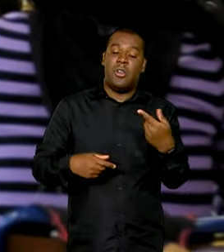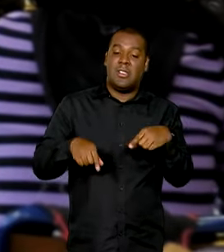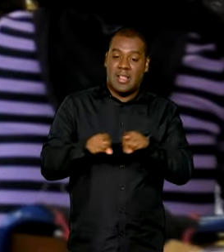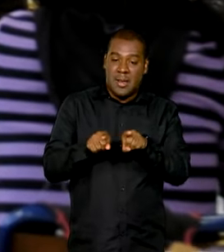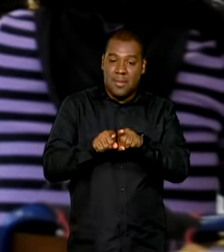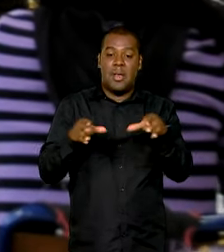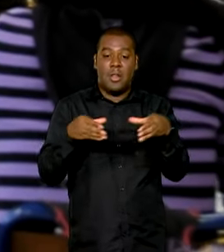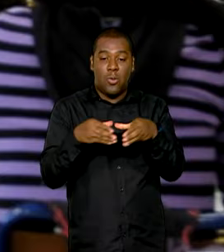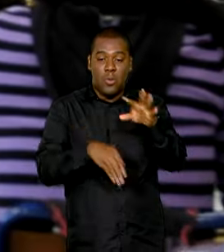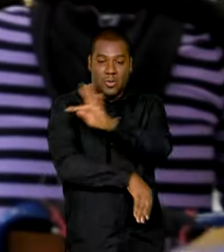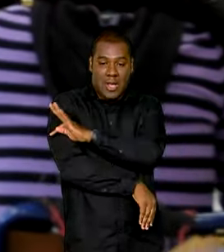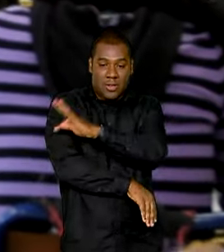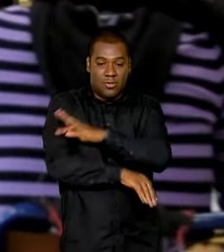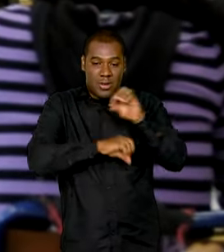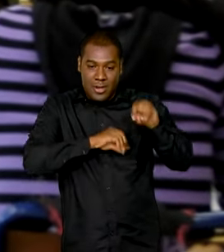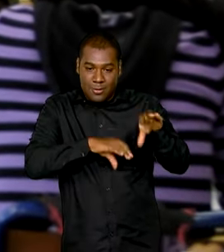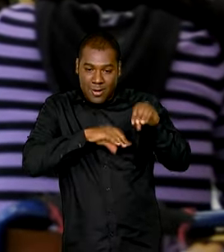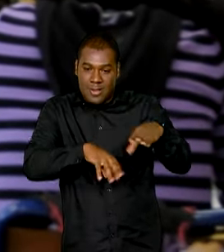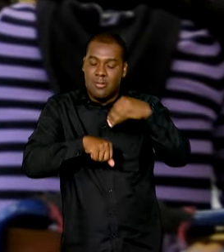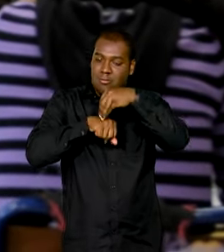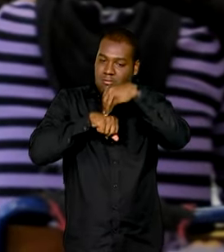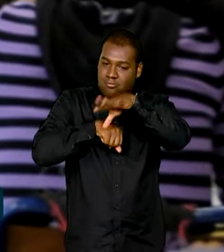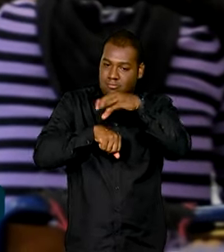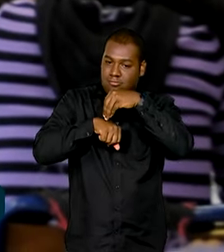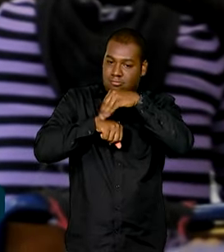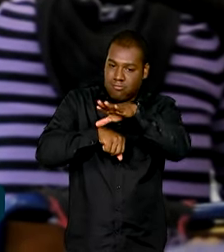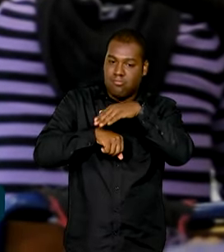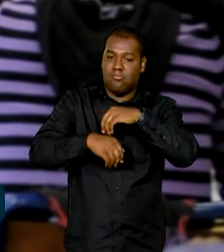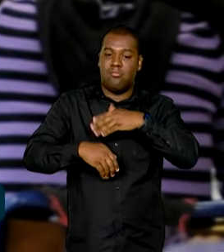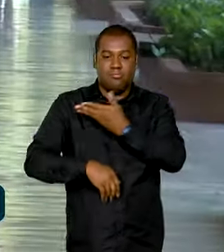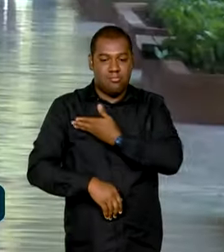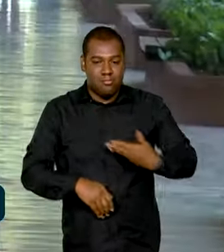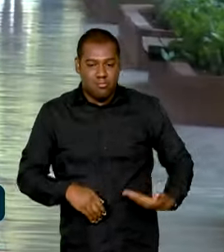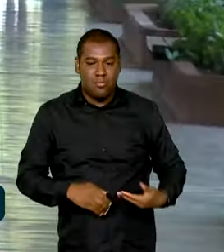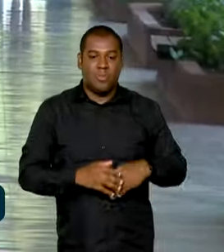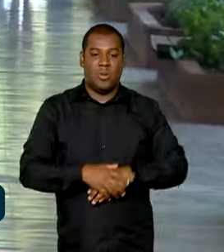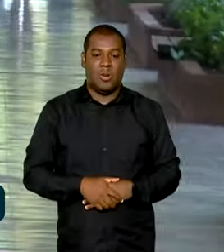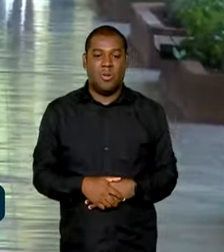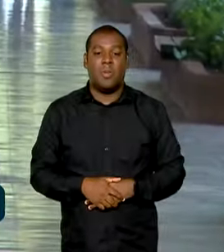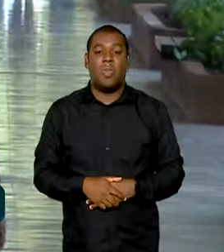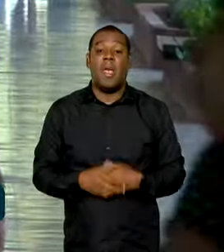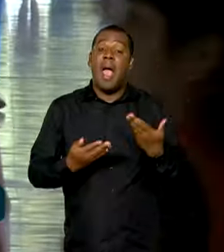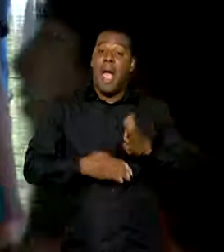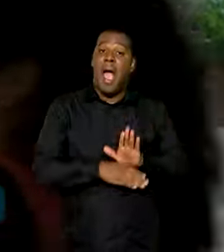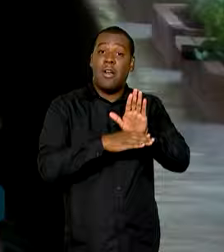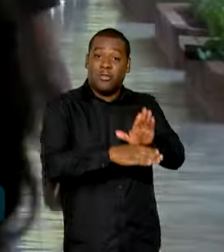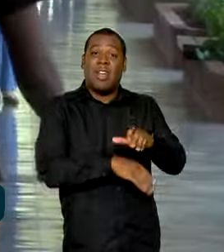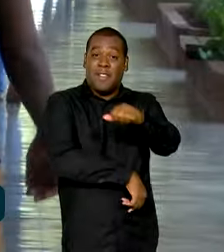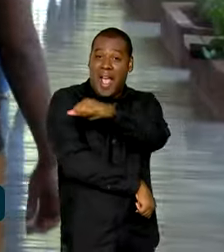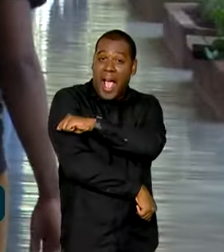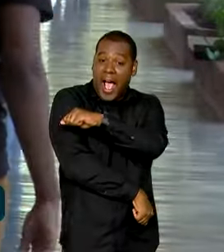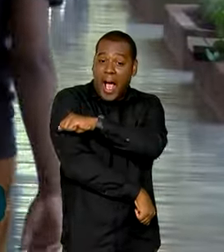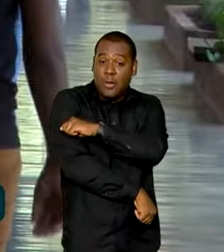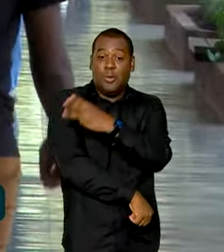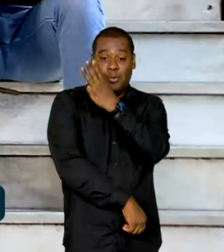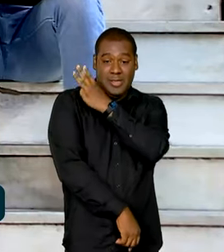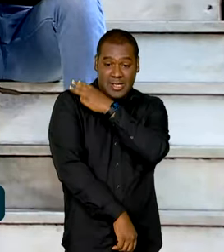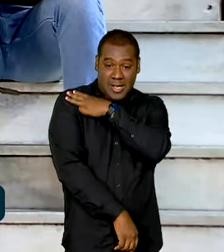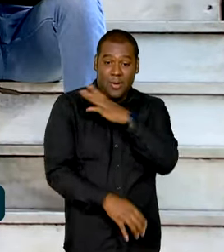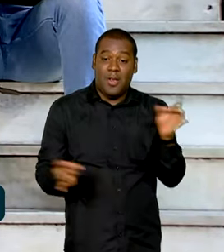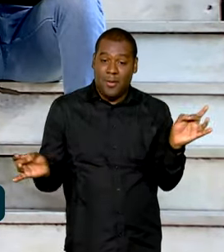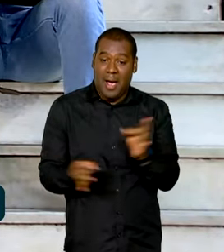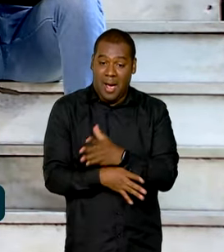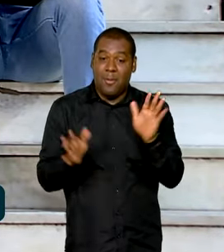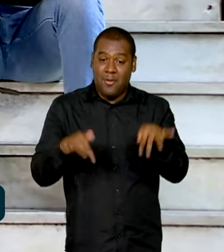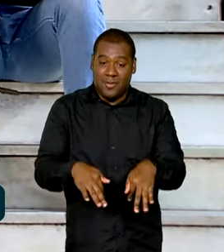Para reduzir a distância que existe entre os formandos do ensino médio e o universo composto pelas universidades públicas,